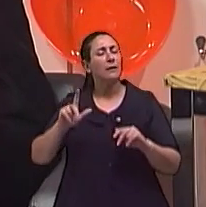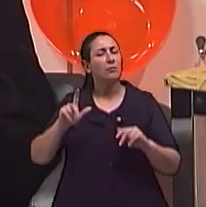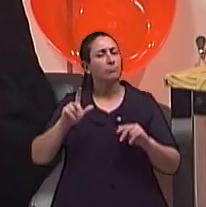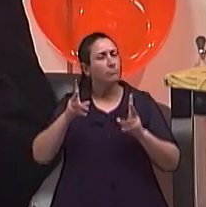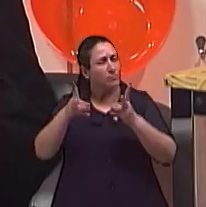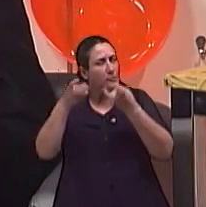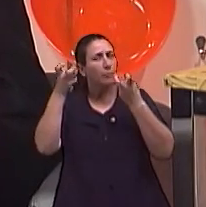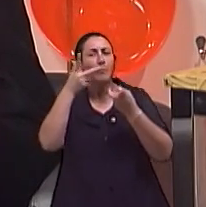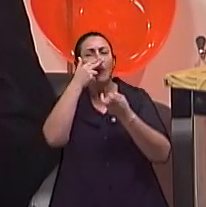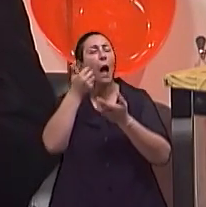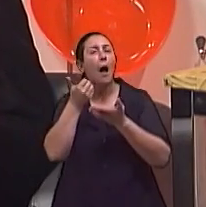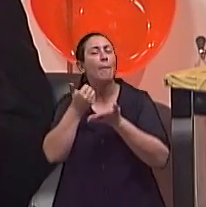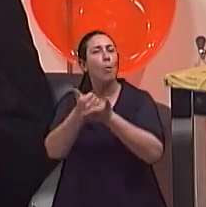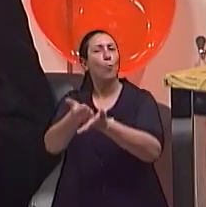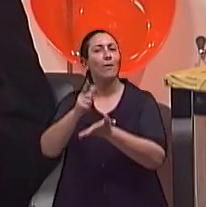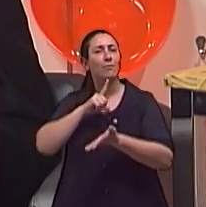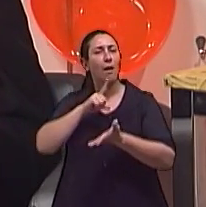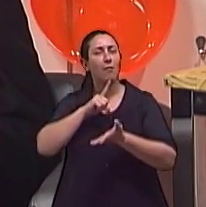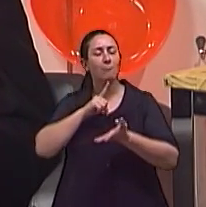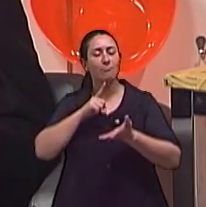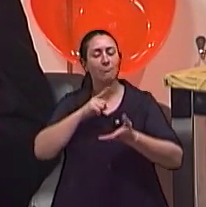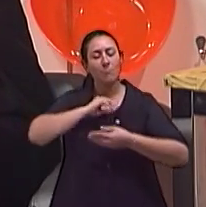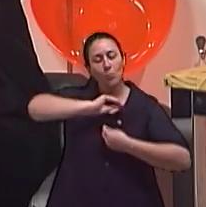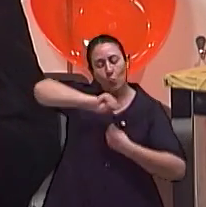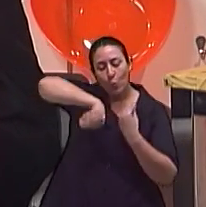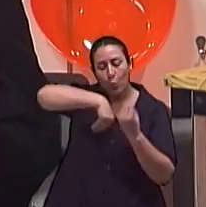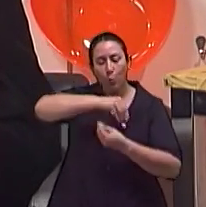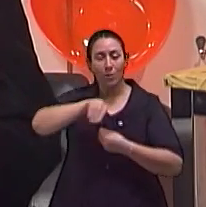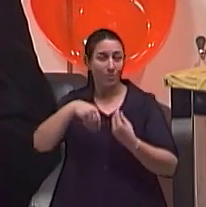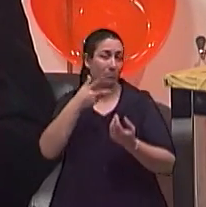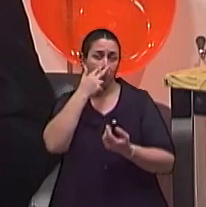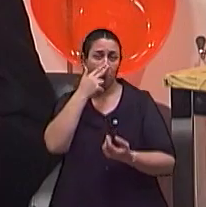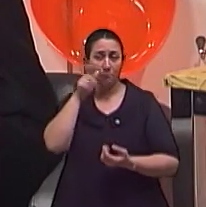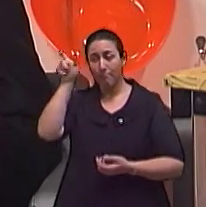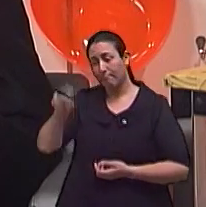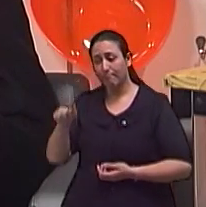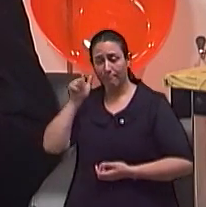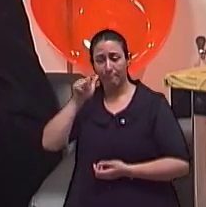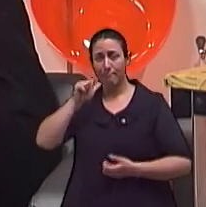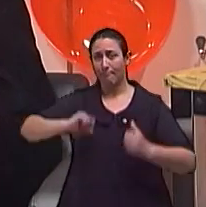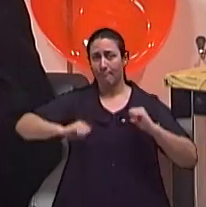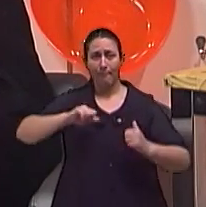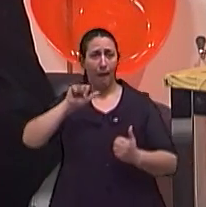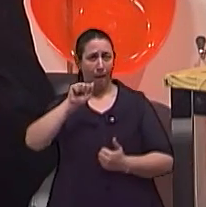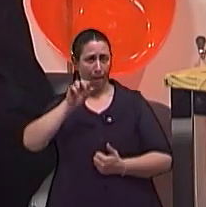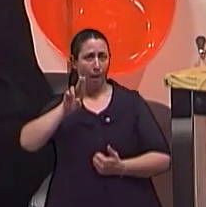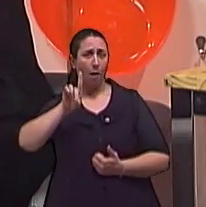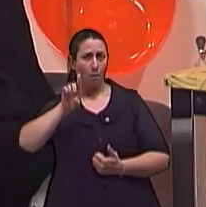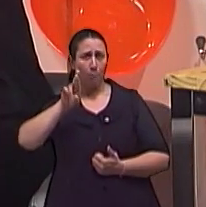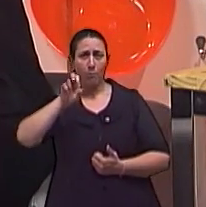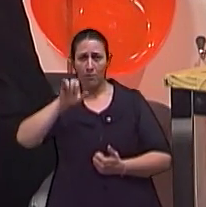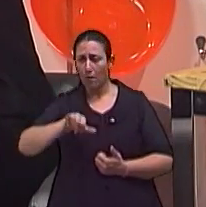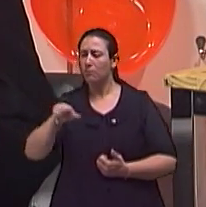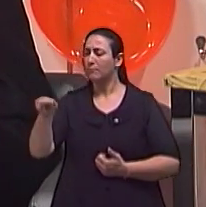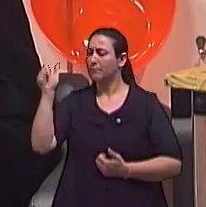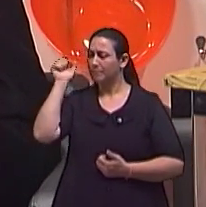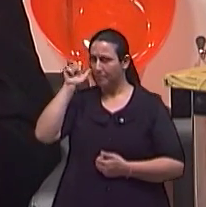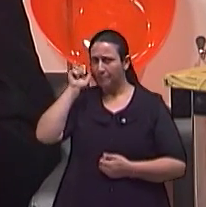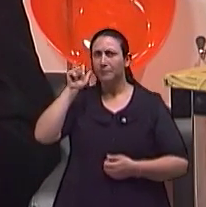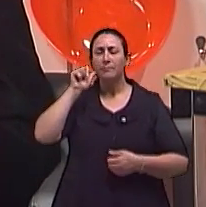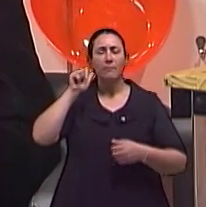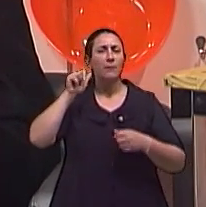terapêuticos. E, assim como ela, digamos, conseguiu sucesso e se reabalitou